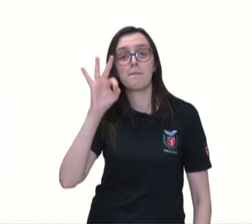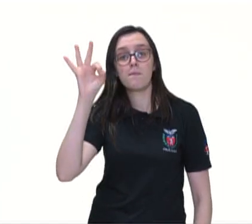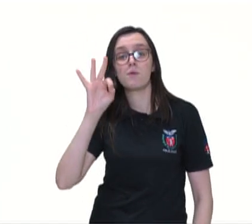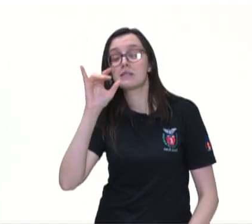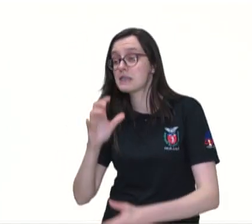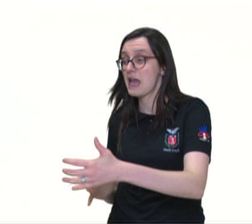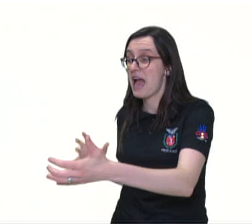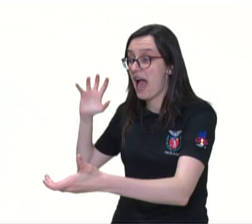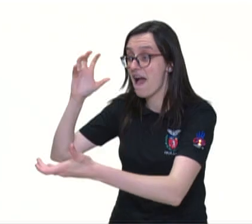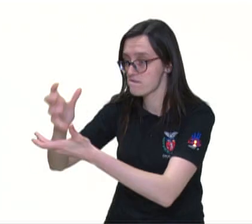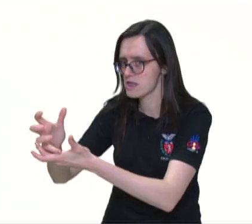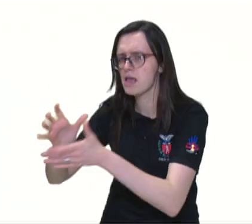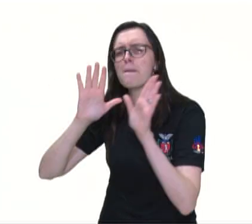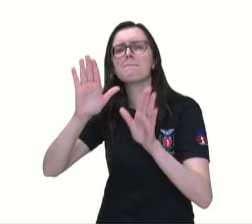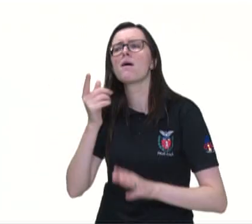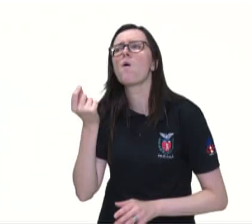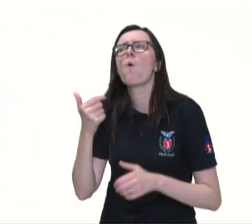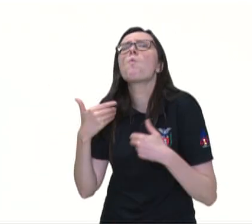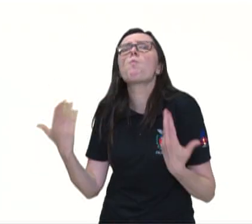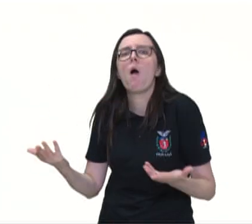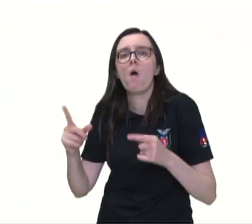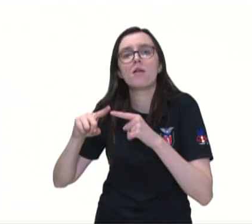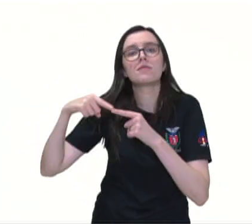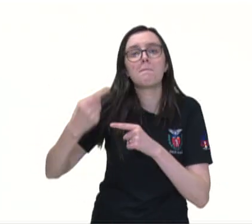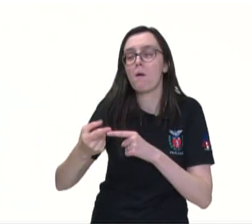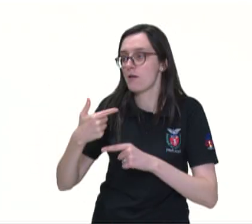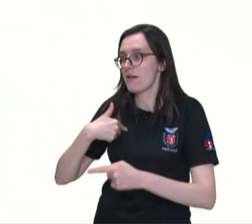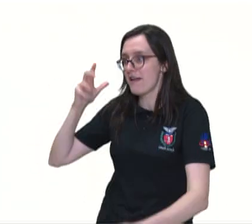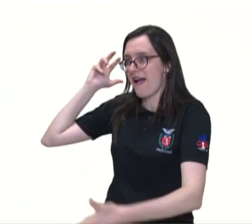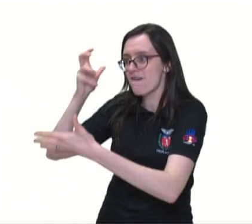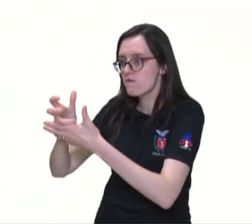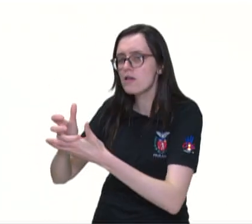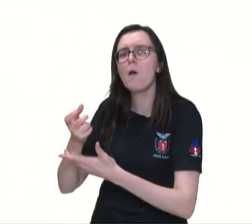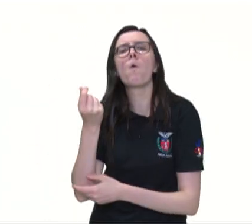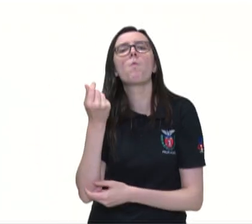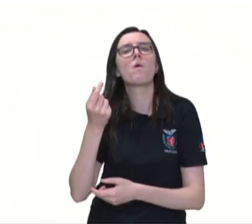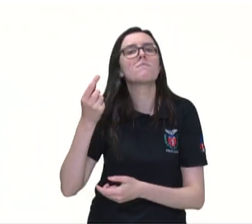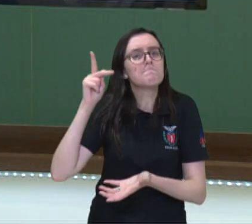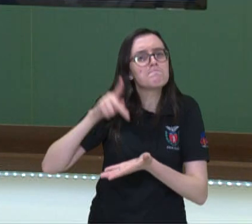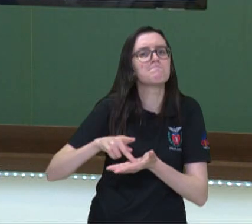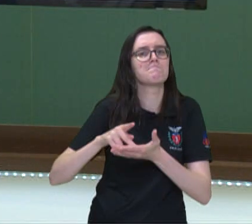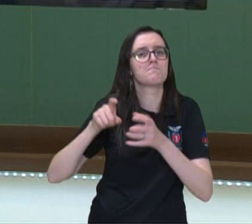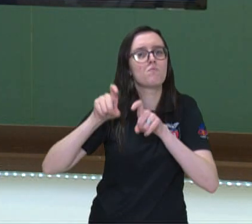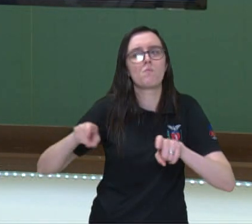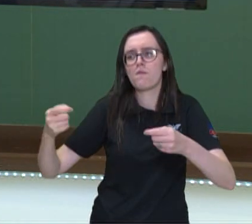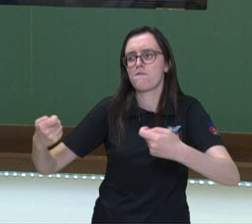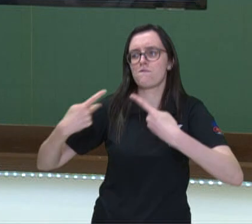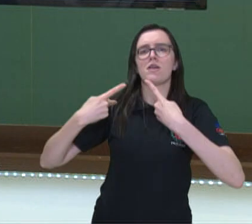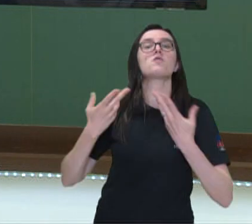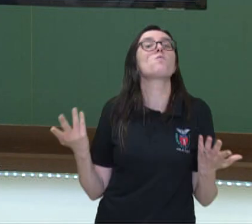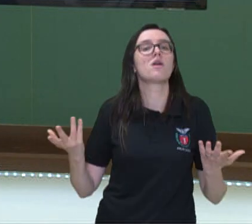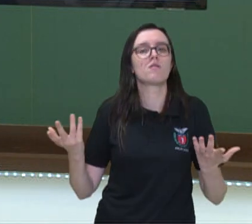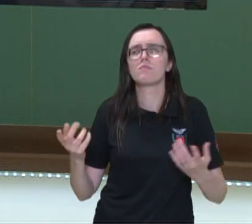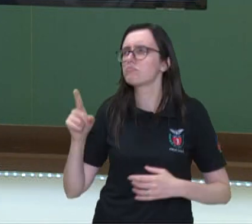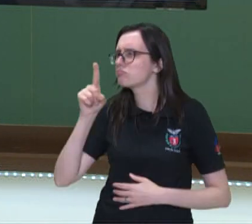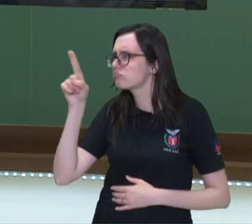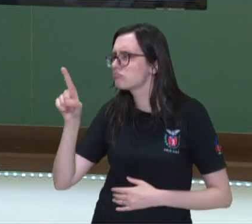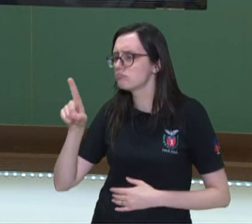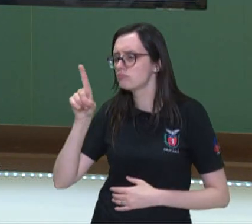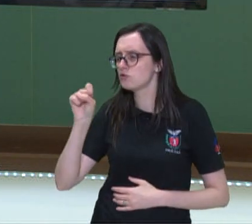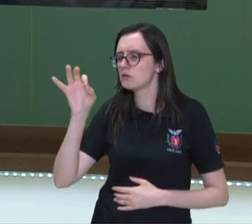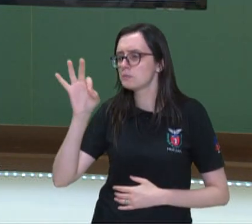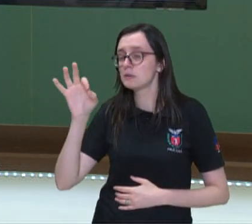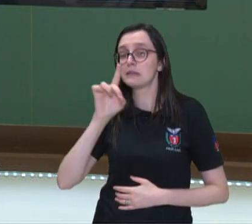pagasse à vista. Qual o preço do computador se Fábio pagar à vista? Então eu já antecipei aqui a informação para você. 18%